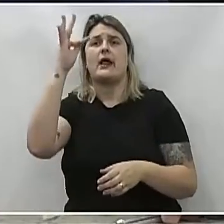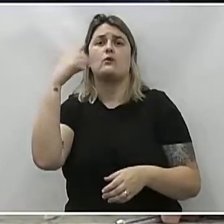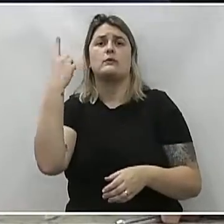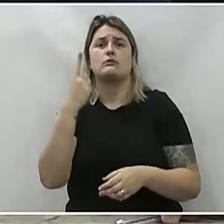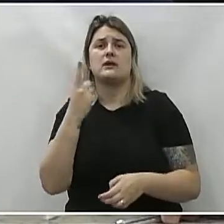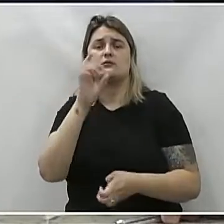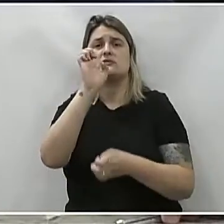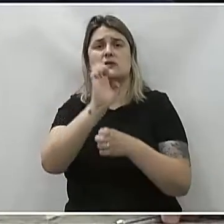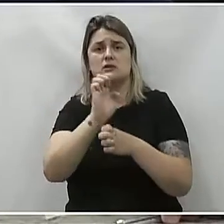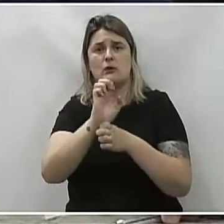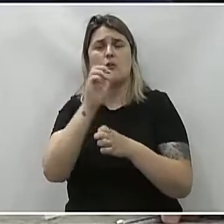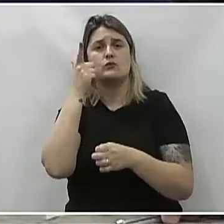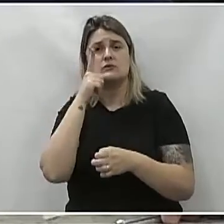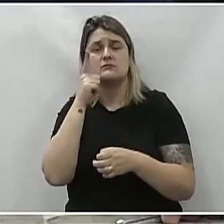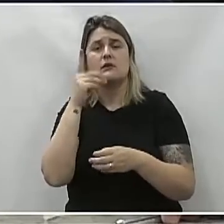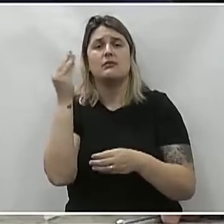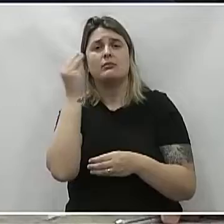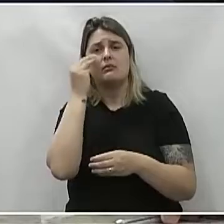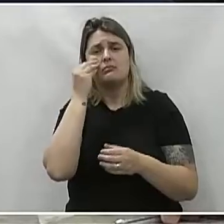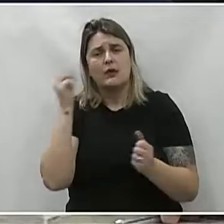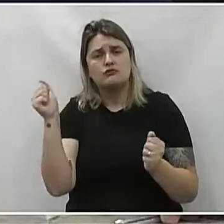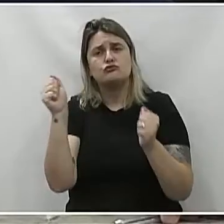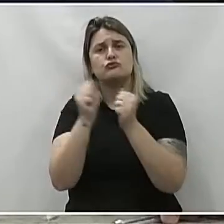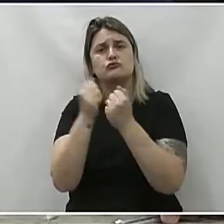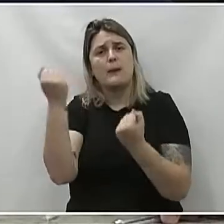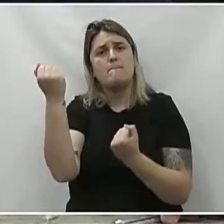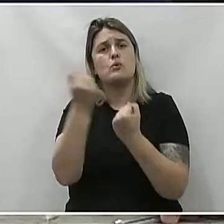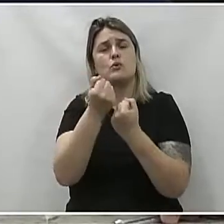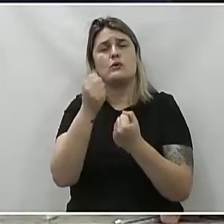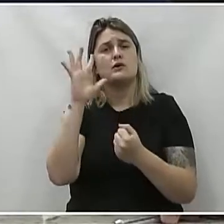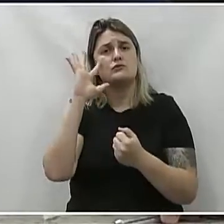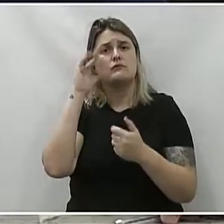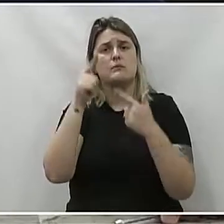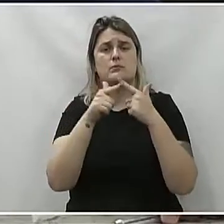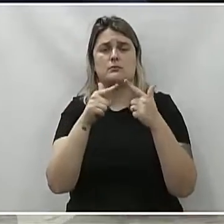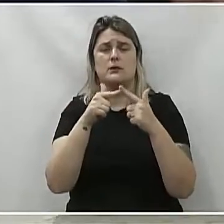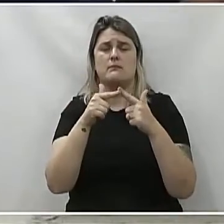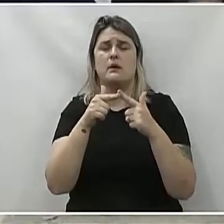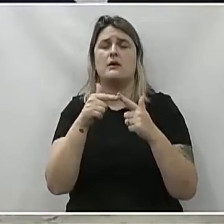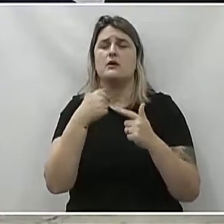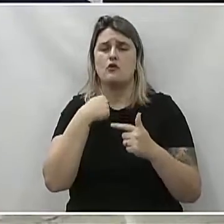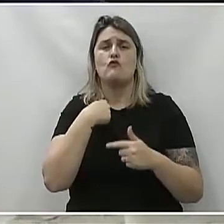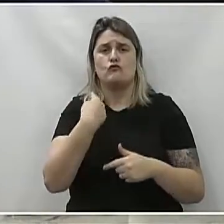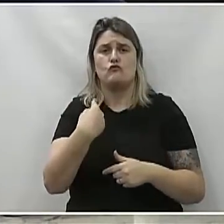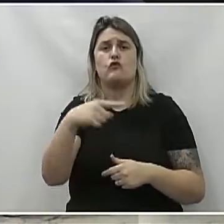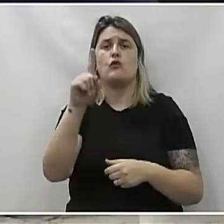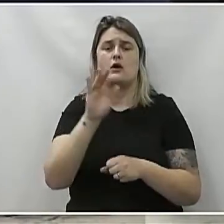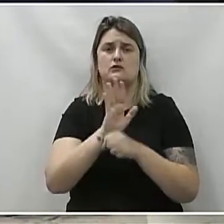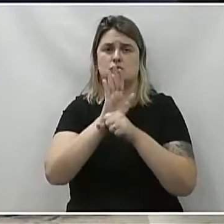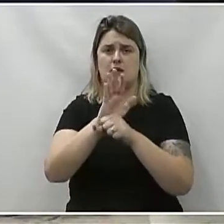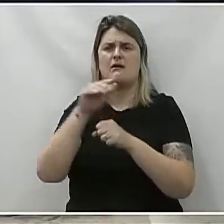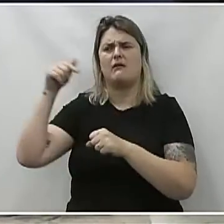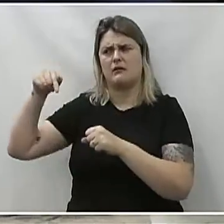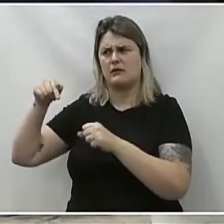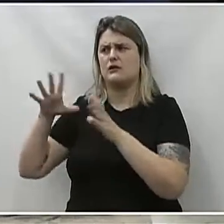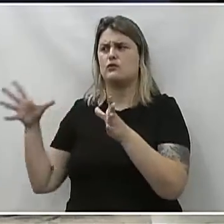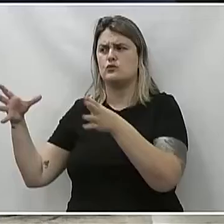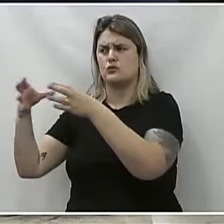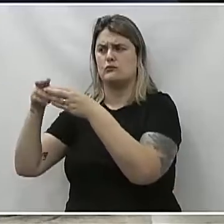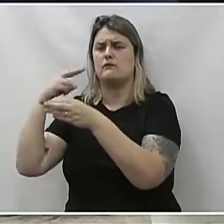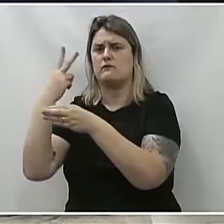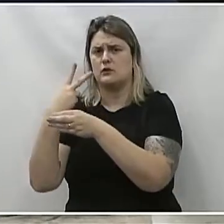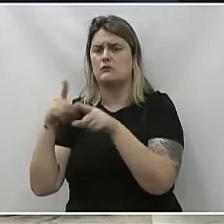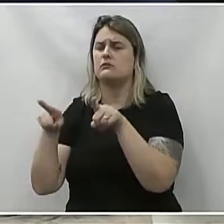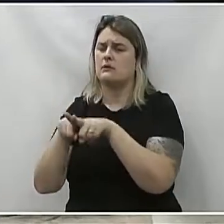estaduais eleitos, e tentar juntos melhorar essa situação. E eu me coloco aqui, eu tenho certeza que essa casa também, de poder